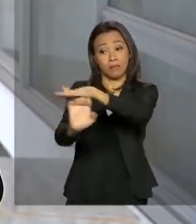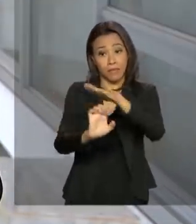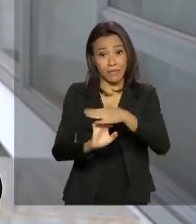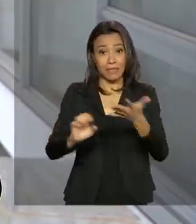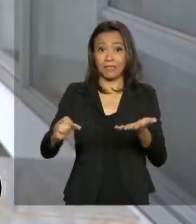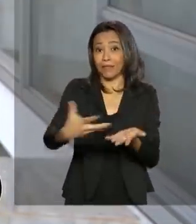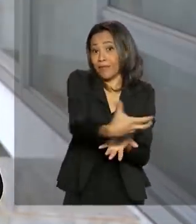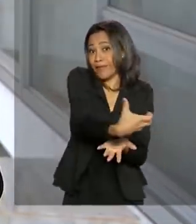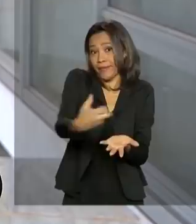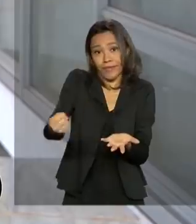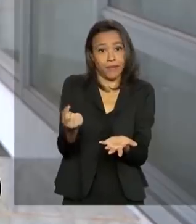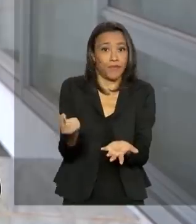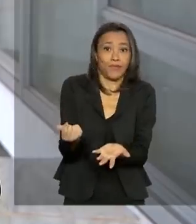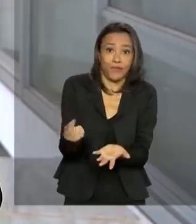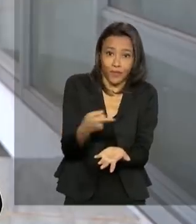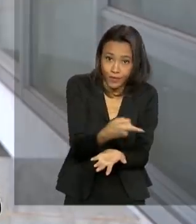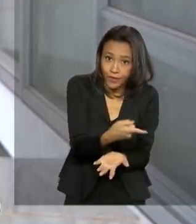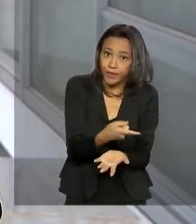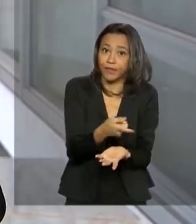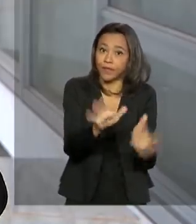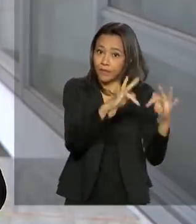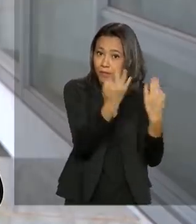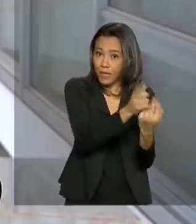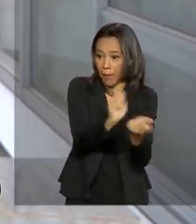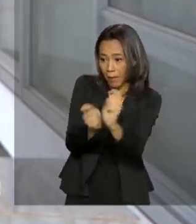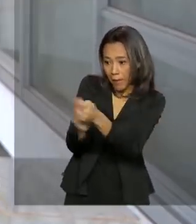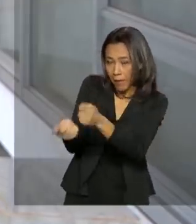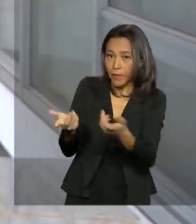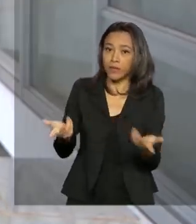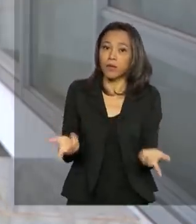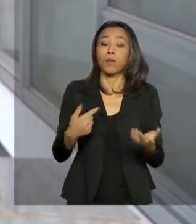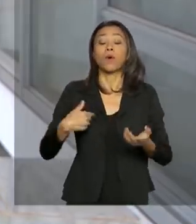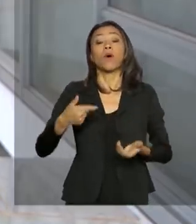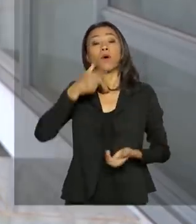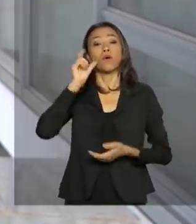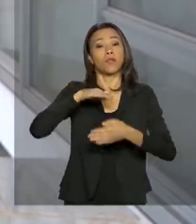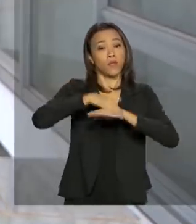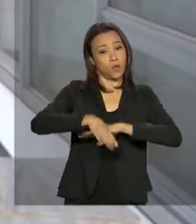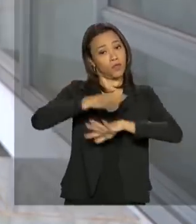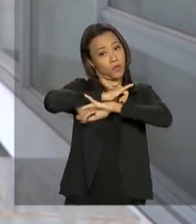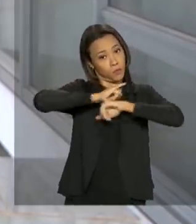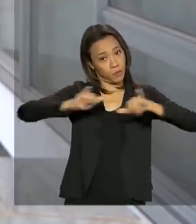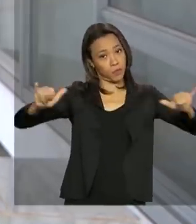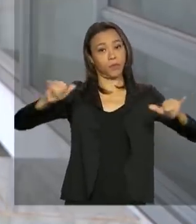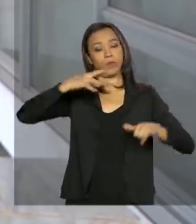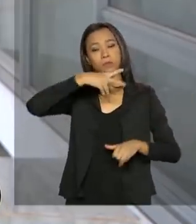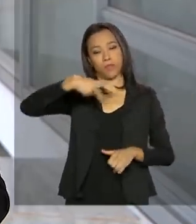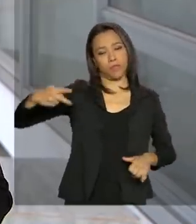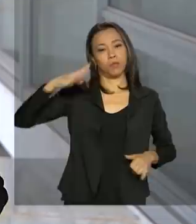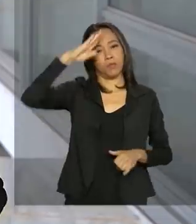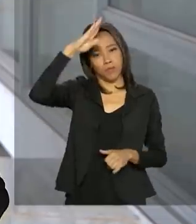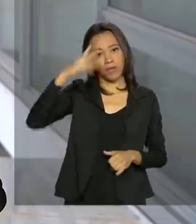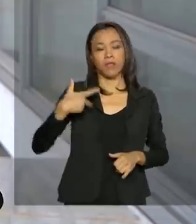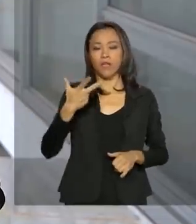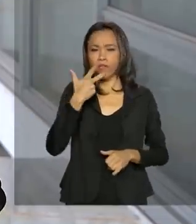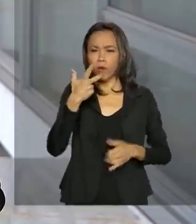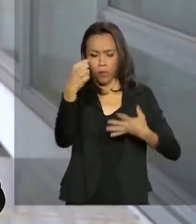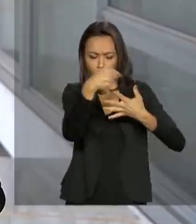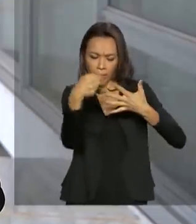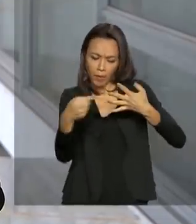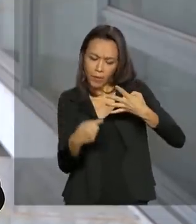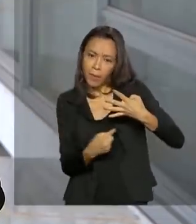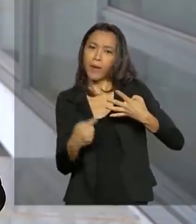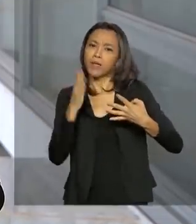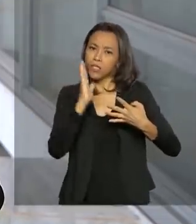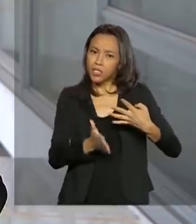esse dinheiro. E o presidente, ontem à noite, fez um novo pronunciamento em rede nacional. Ele destacou as principais medidas